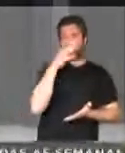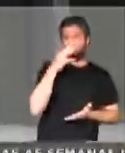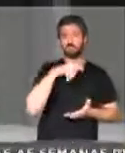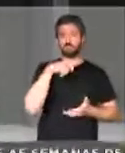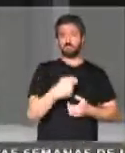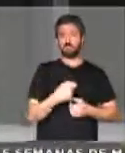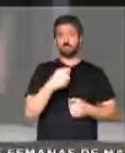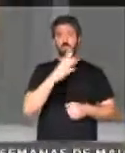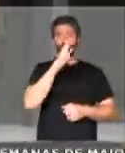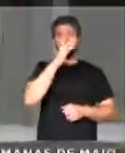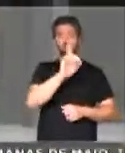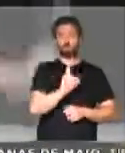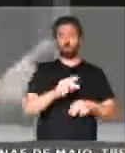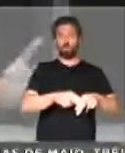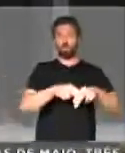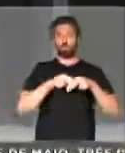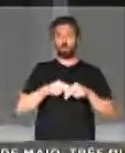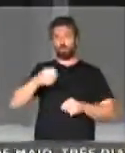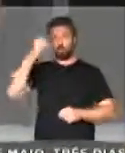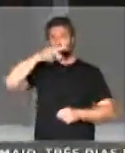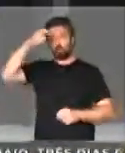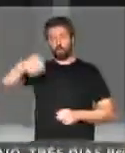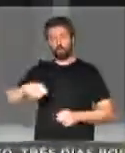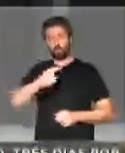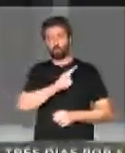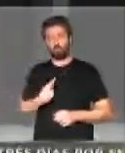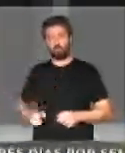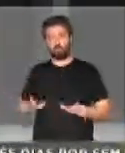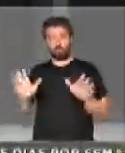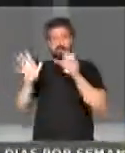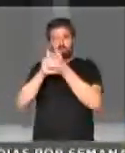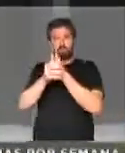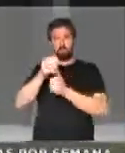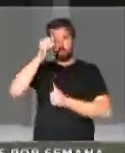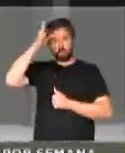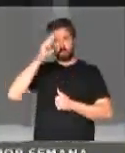daqueles que não silenciam diante da tirania e do obscurantismo.